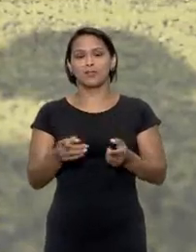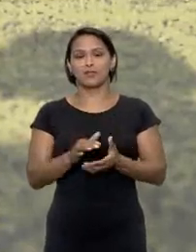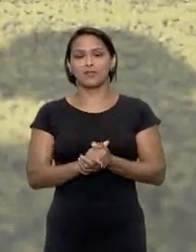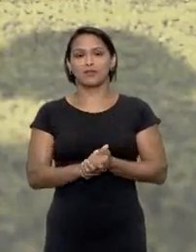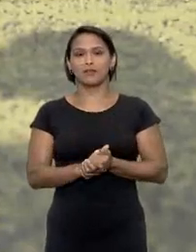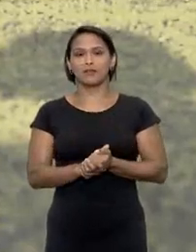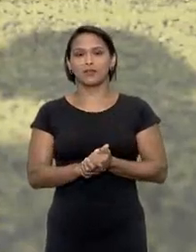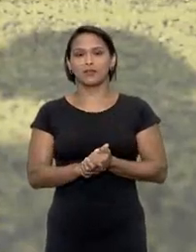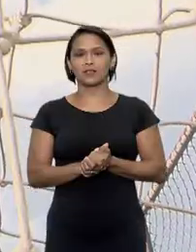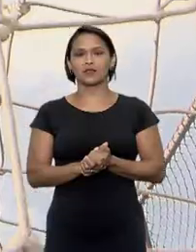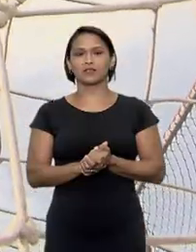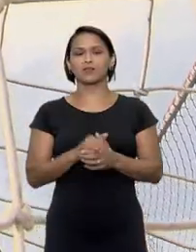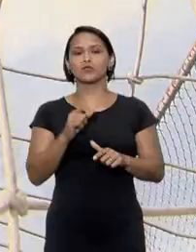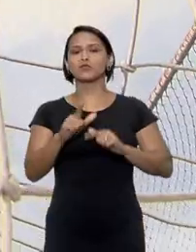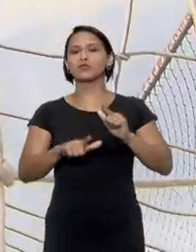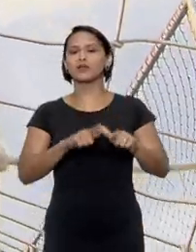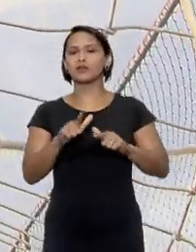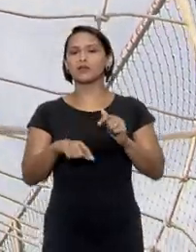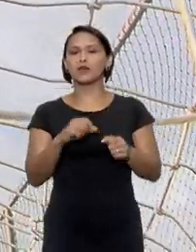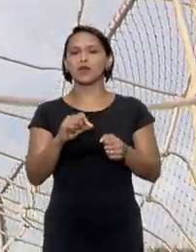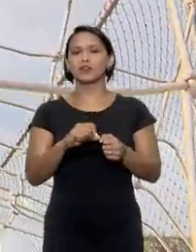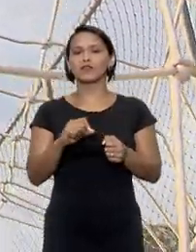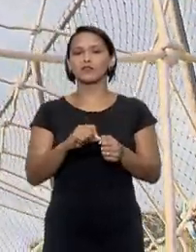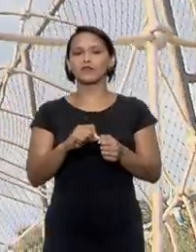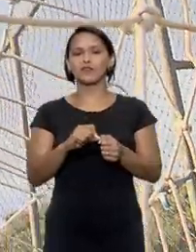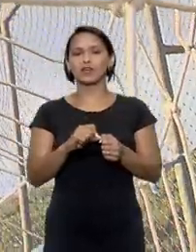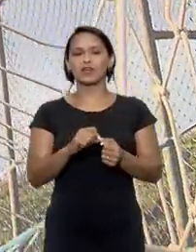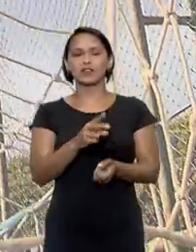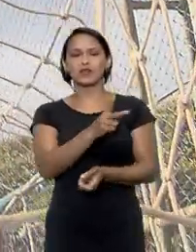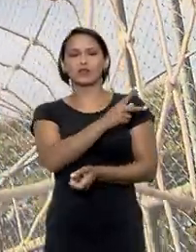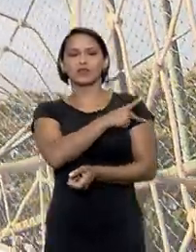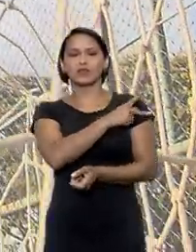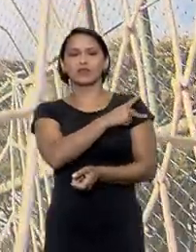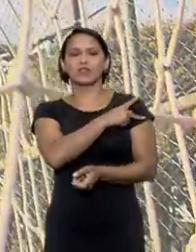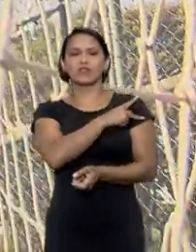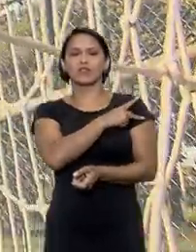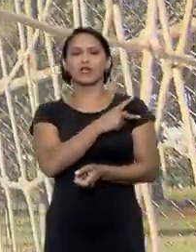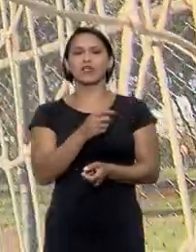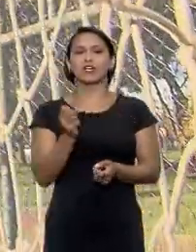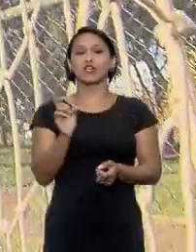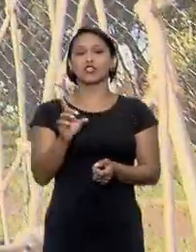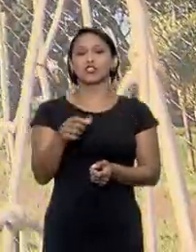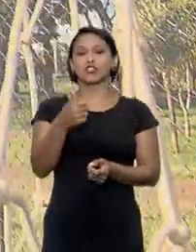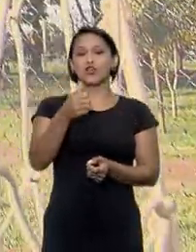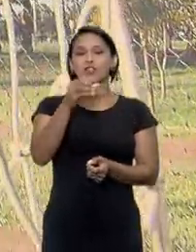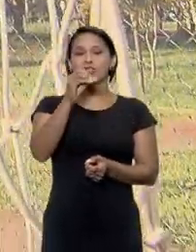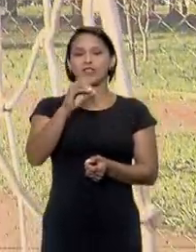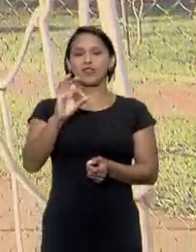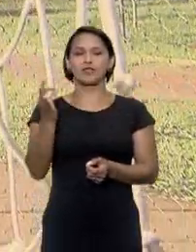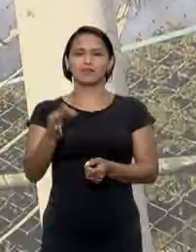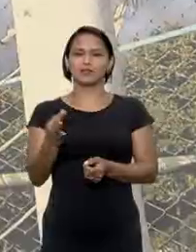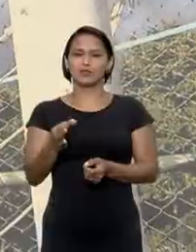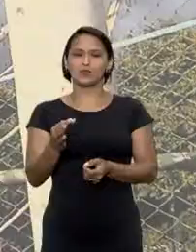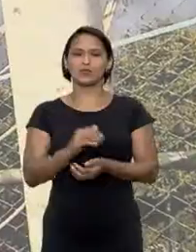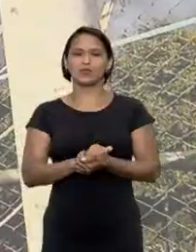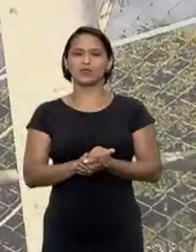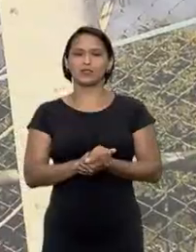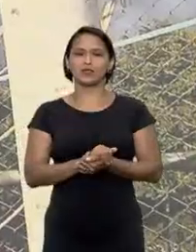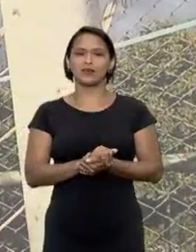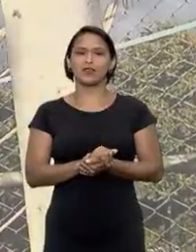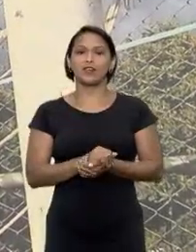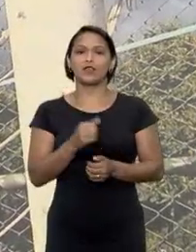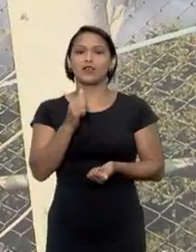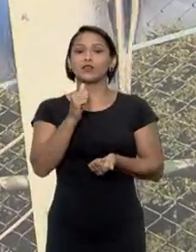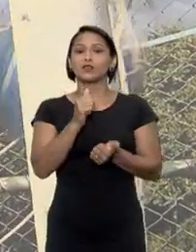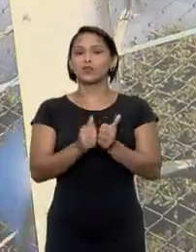futebol pelos serviços prestados o agente deveria receber 10% do valor bruto pago ao jogador